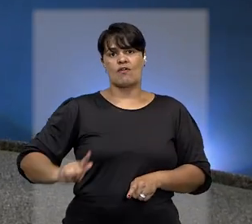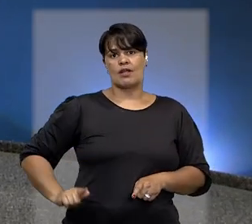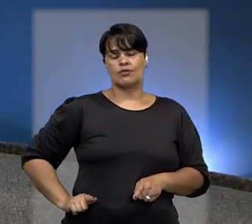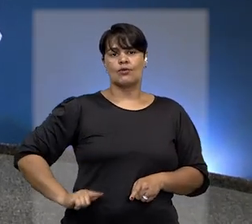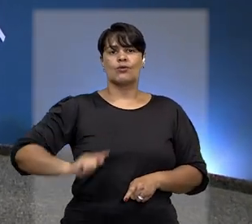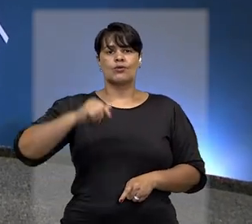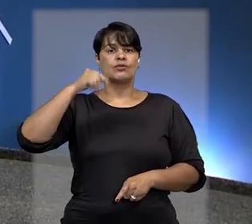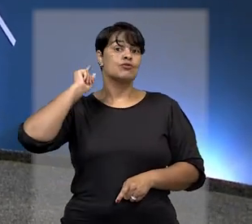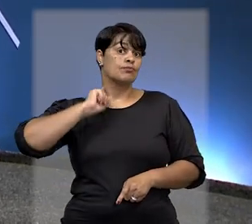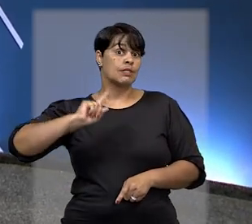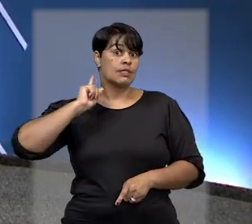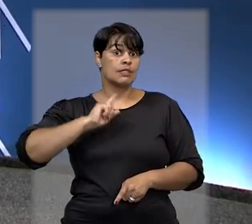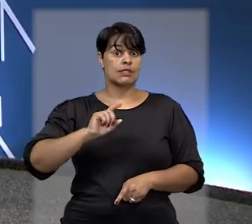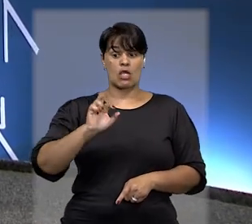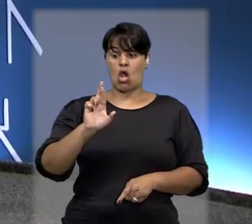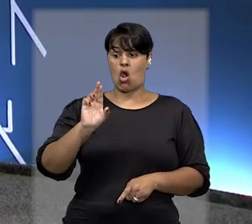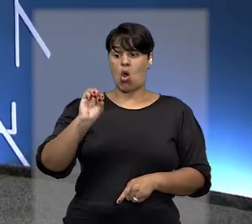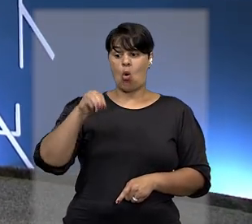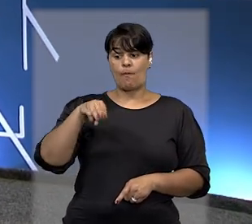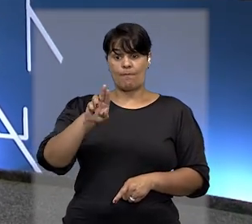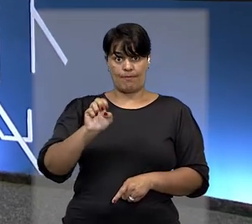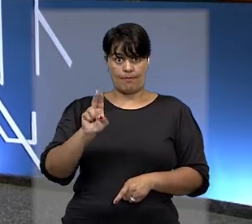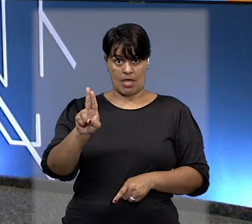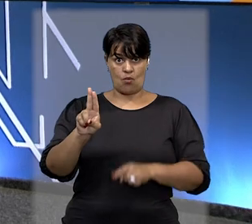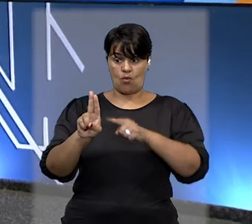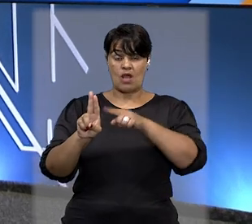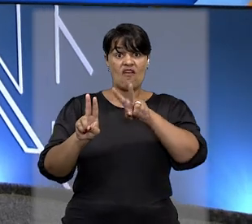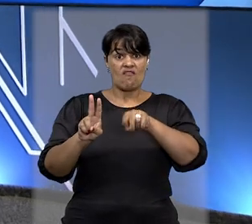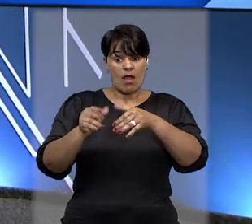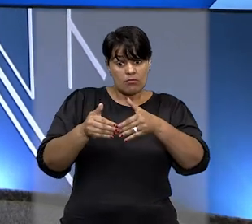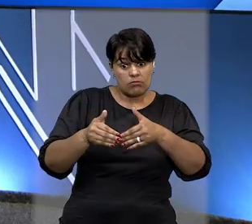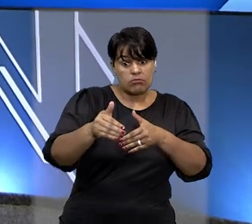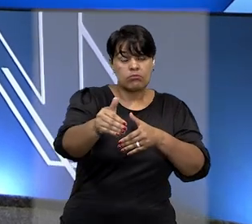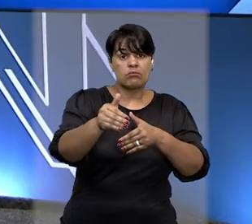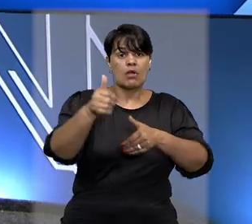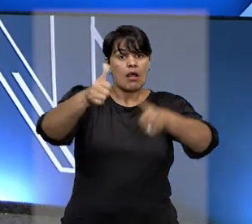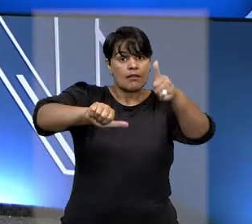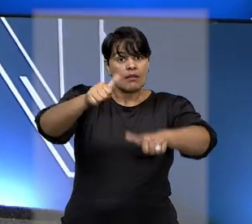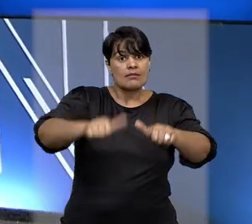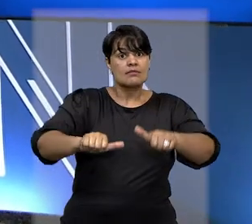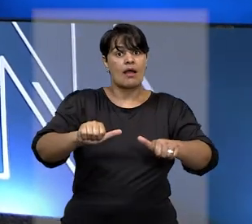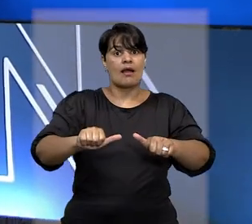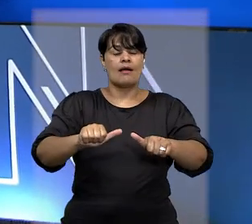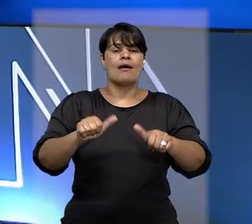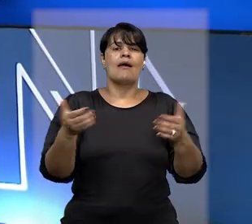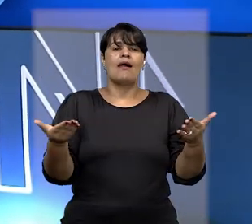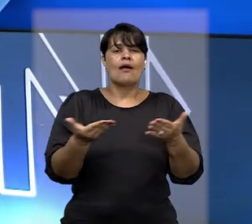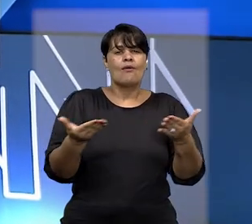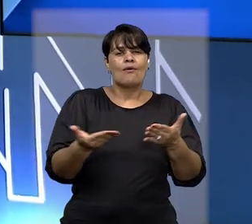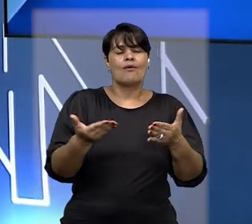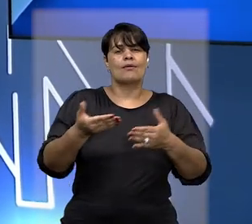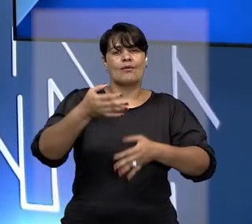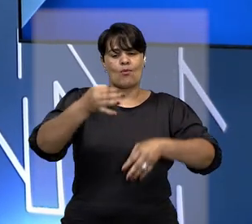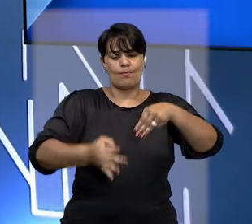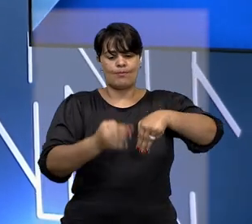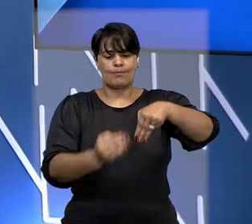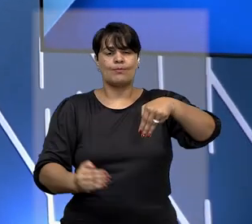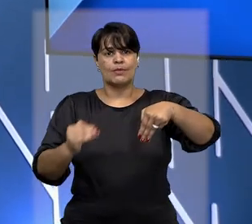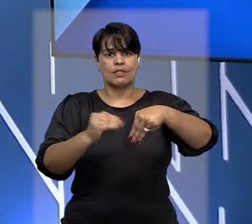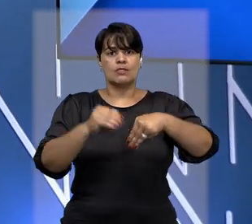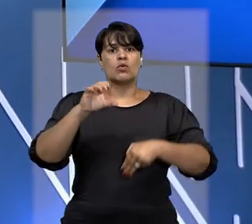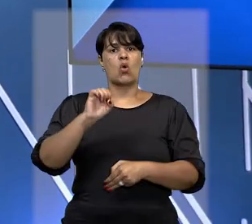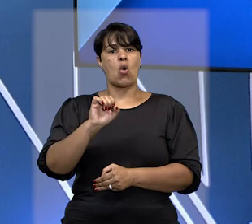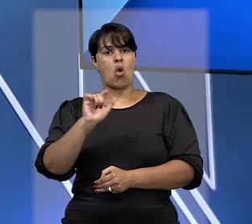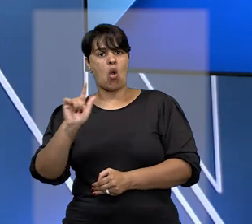Zema, deve ser analisado após o recesso forense, de acordo com decisão monocrática do ministro Og Fernandes,